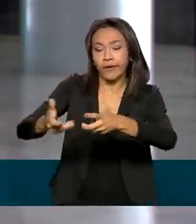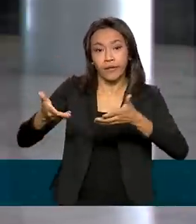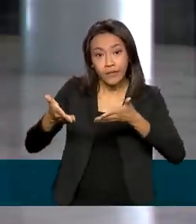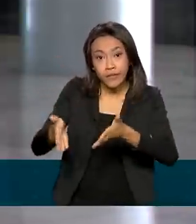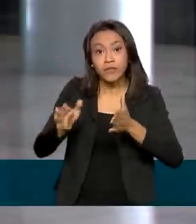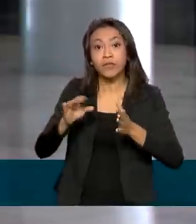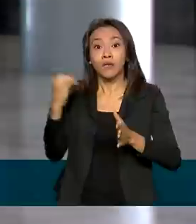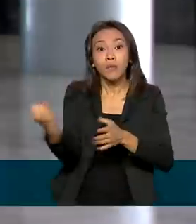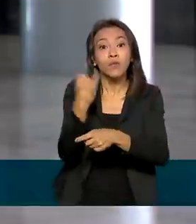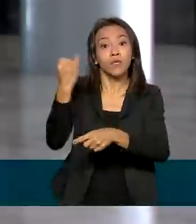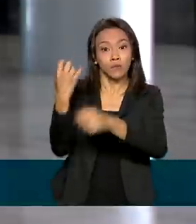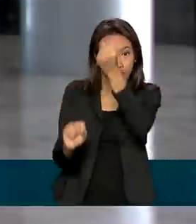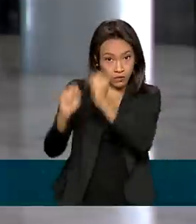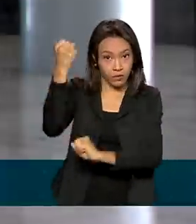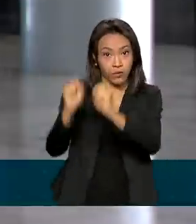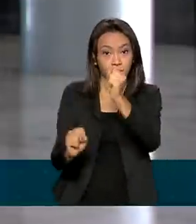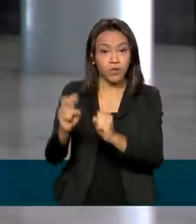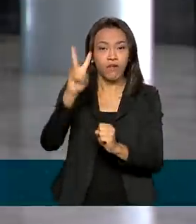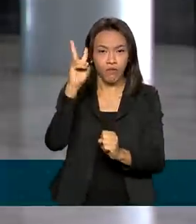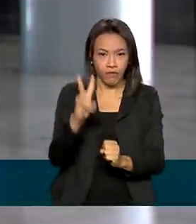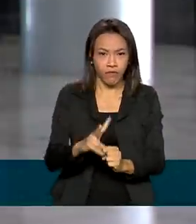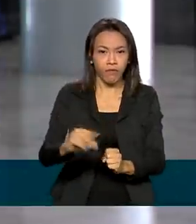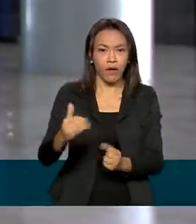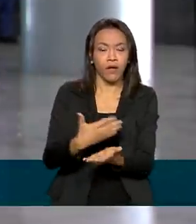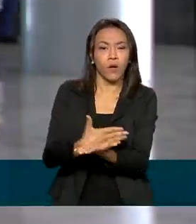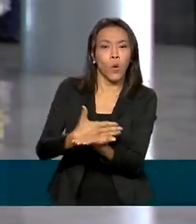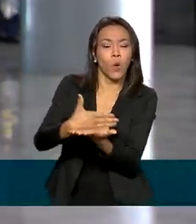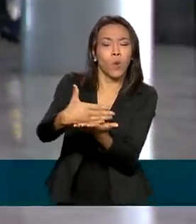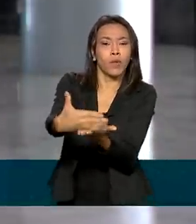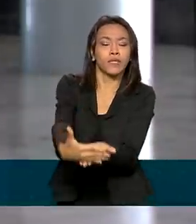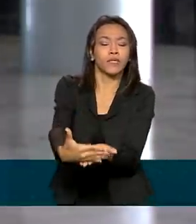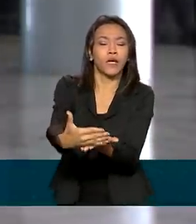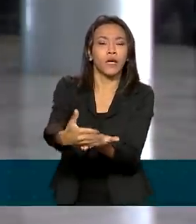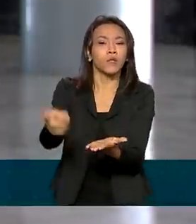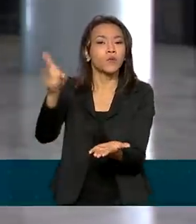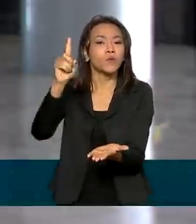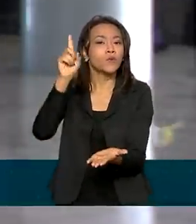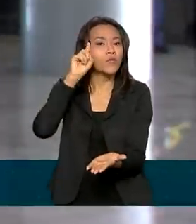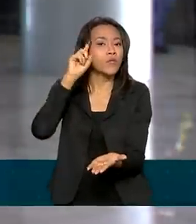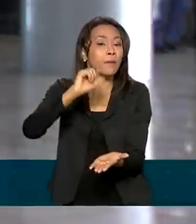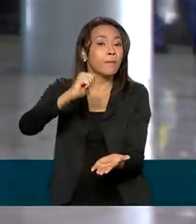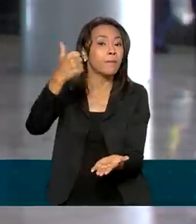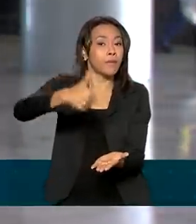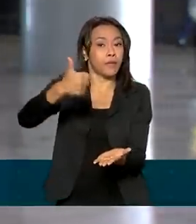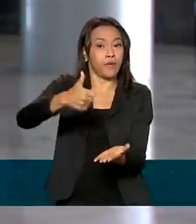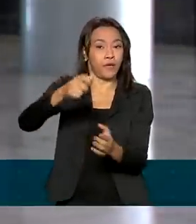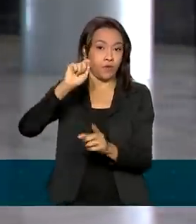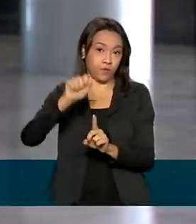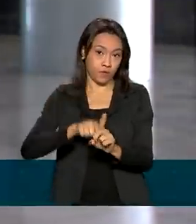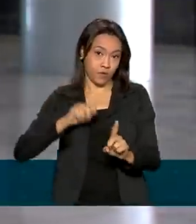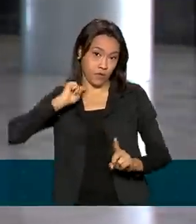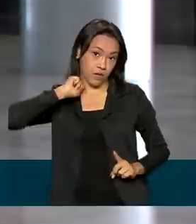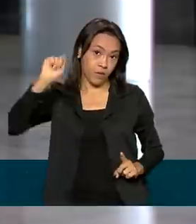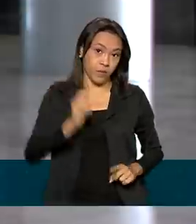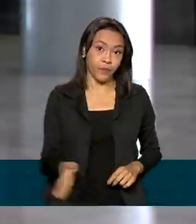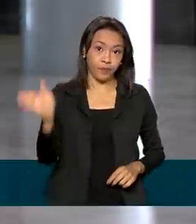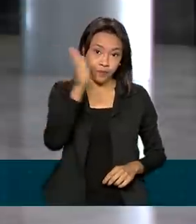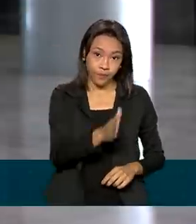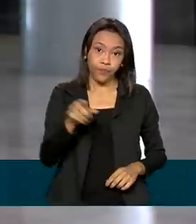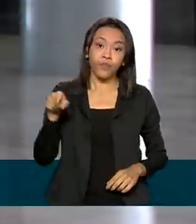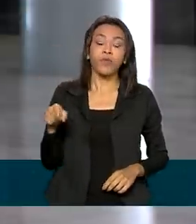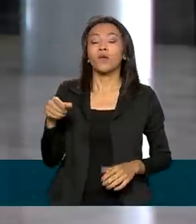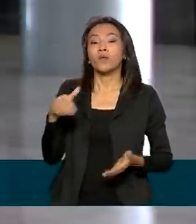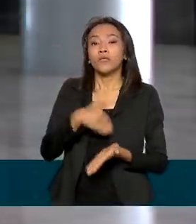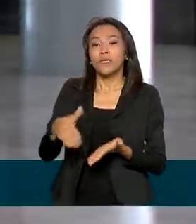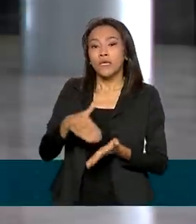a indústria vão começar a valer, isso vai começar a valer aí no dia 1º de abril. O secretário-executivo do Ministério da Economia, Marcelo